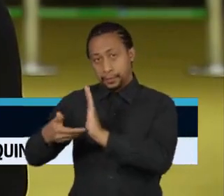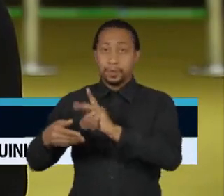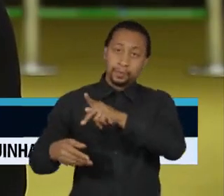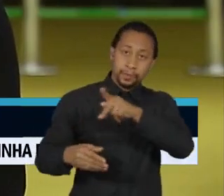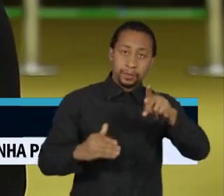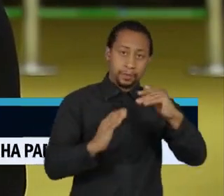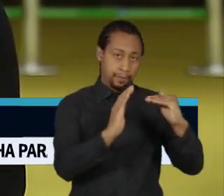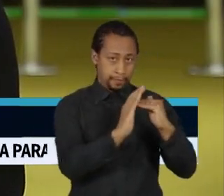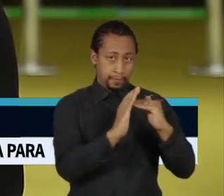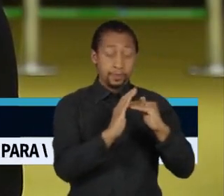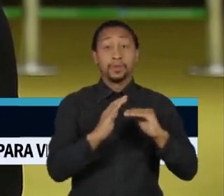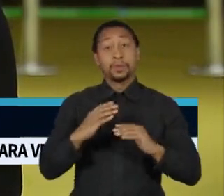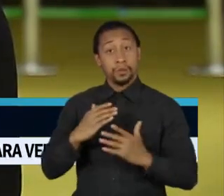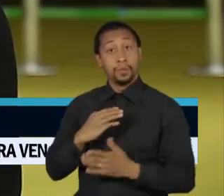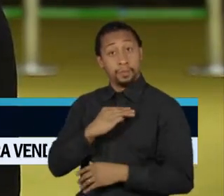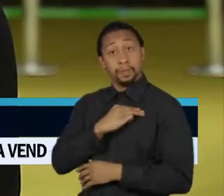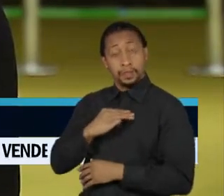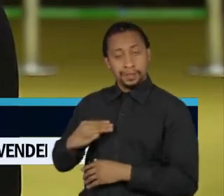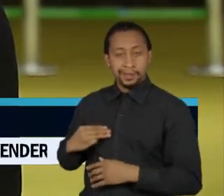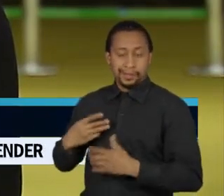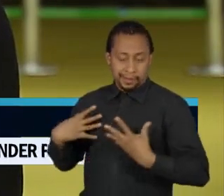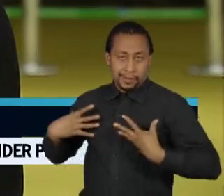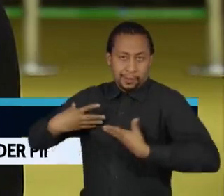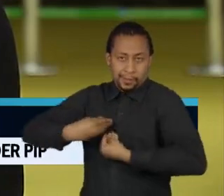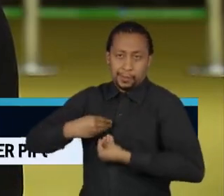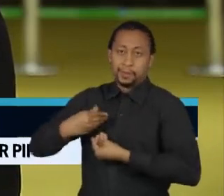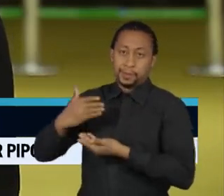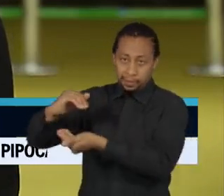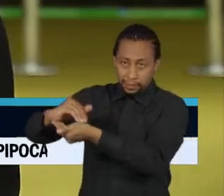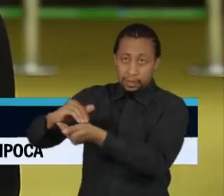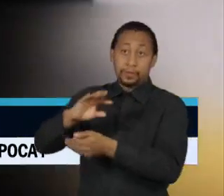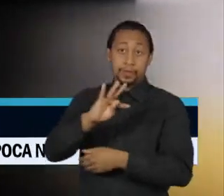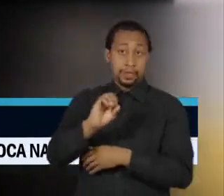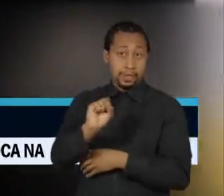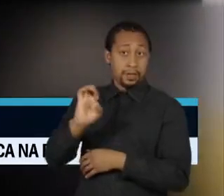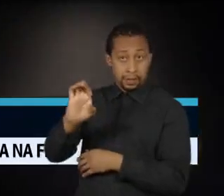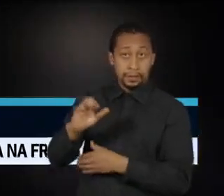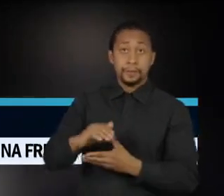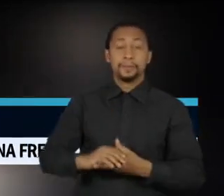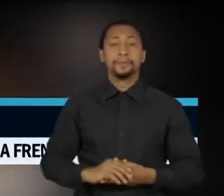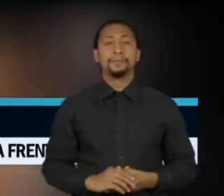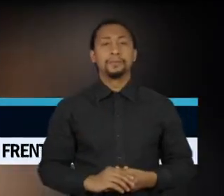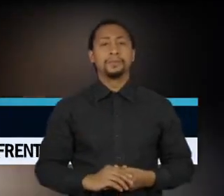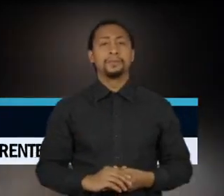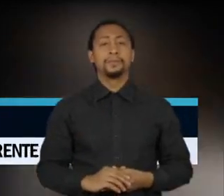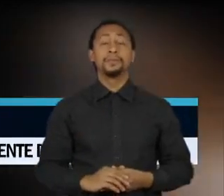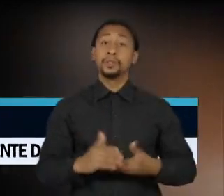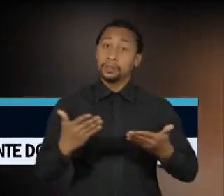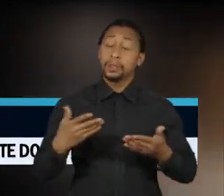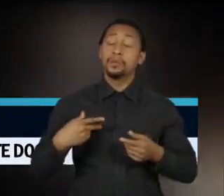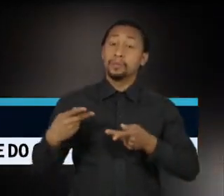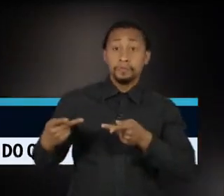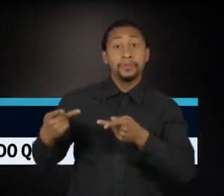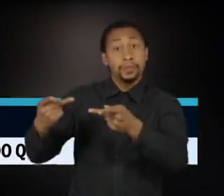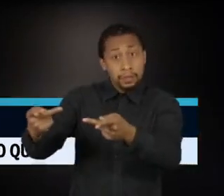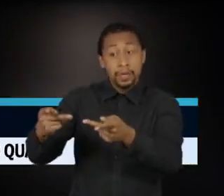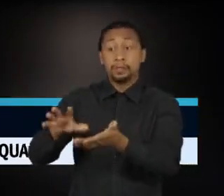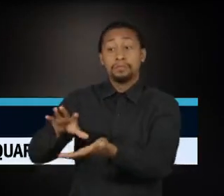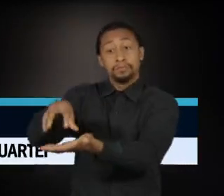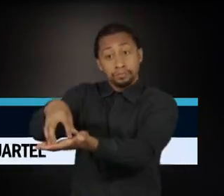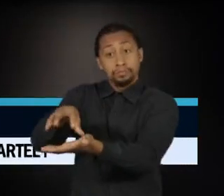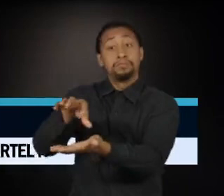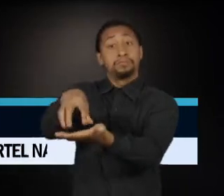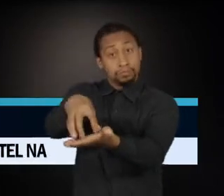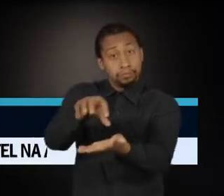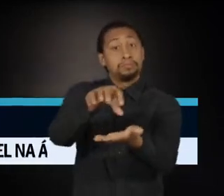ministros do Supremo Tribunal Federal e do Tribunal Superior Eleitoral. Então eu fui visitar as instituições para